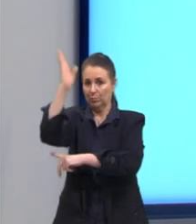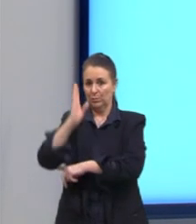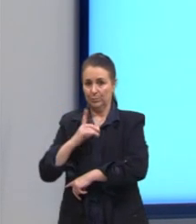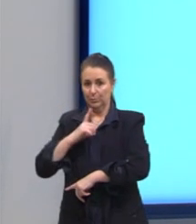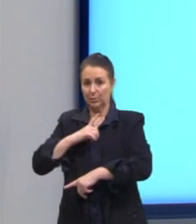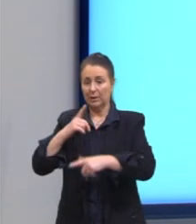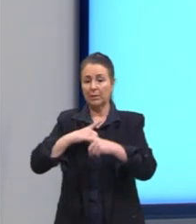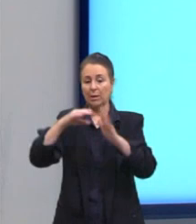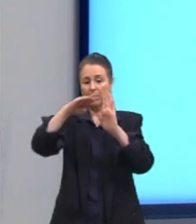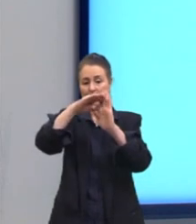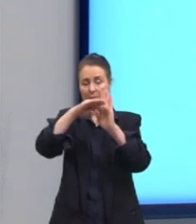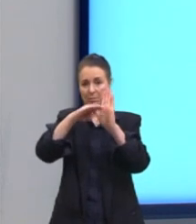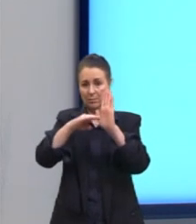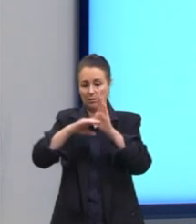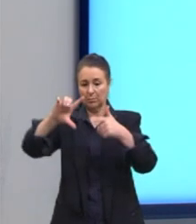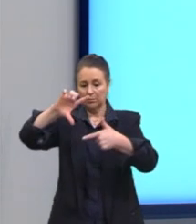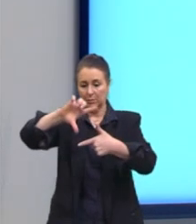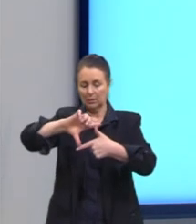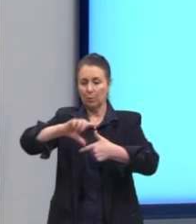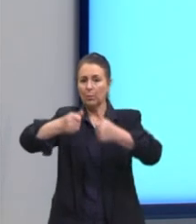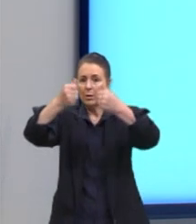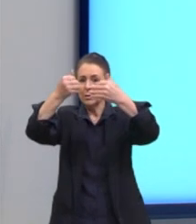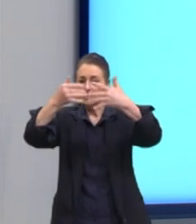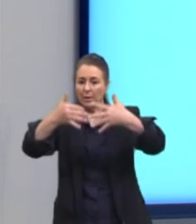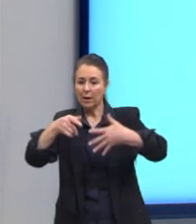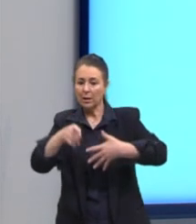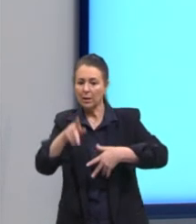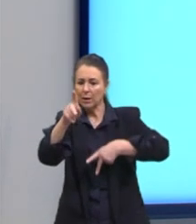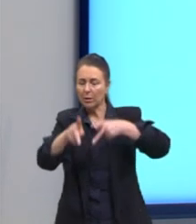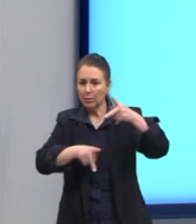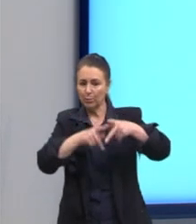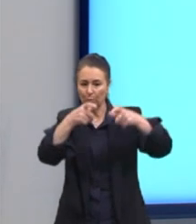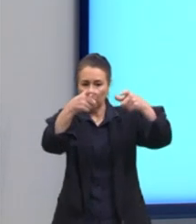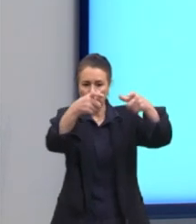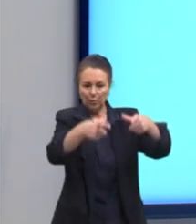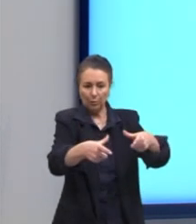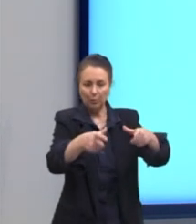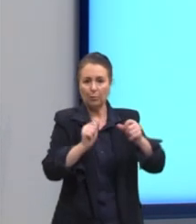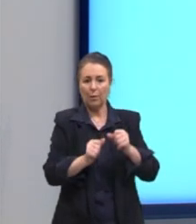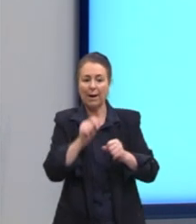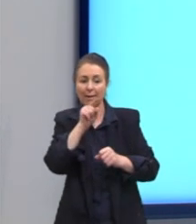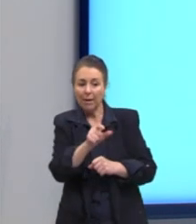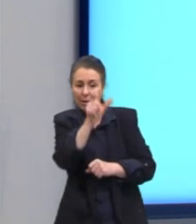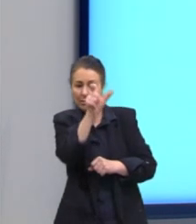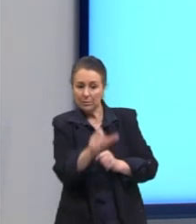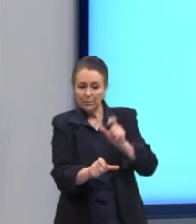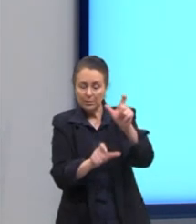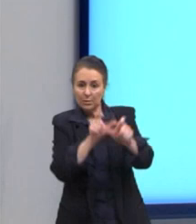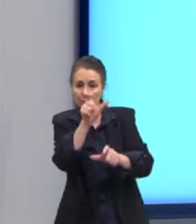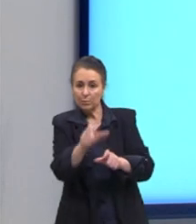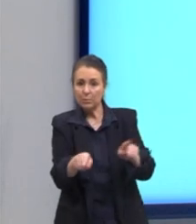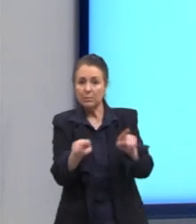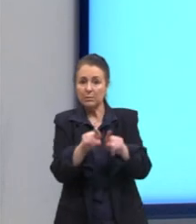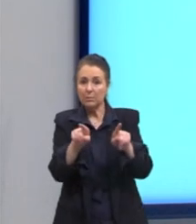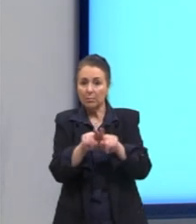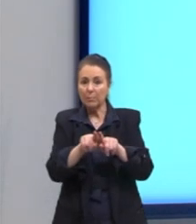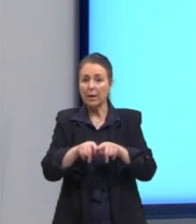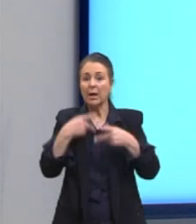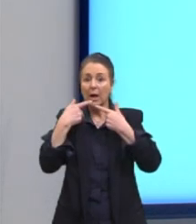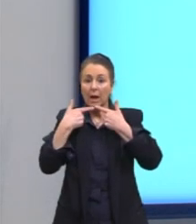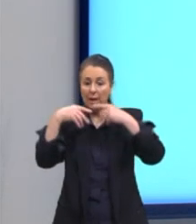falar daquele povo, daquelas pessoas e com a linguagem delas. Por isso que muitas vezes chamam de regionalista.